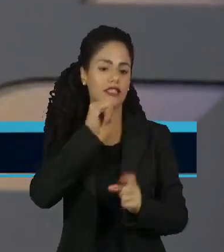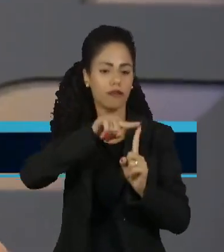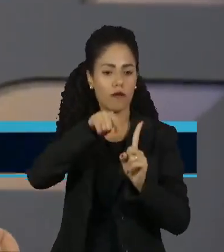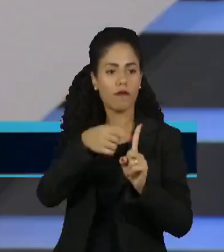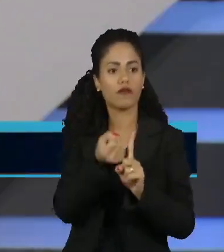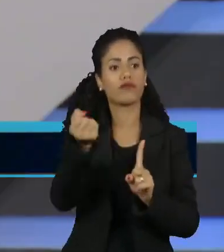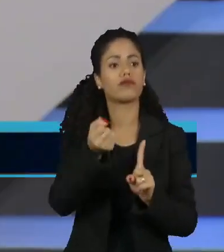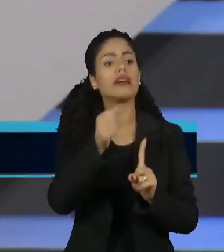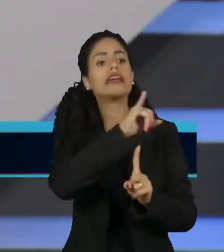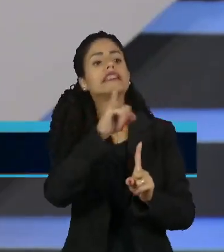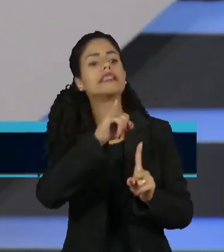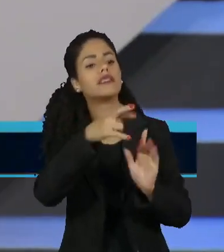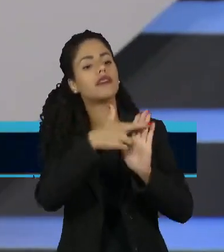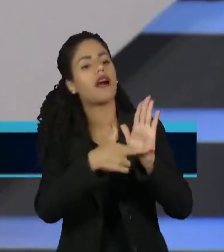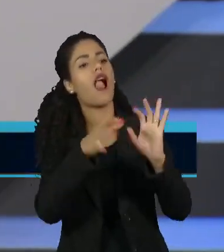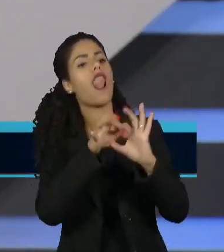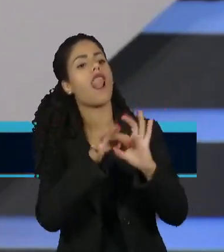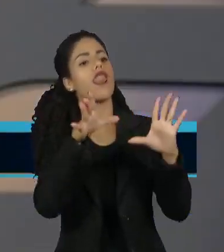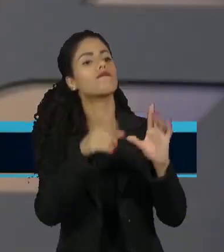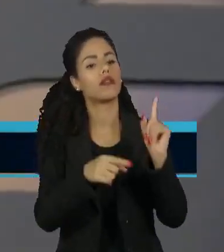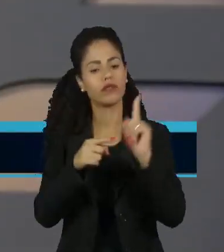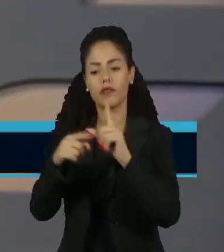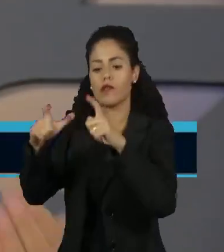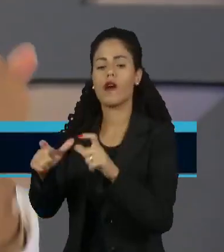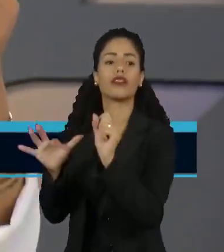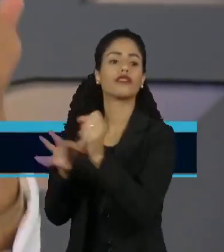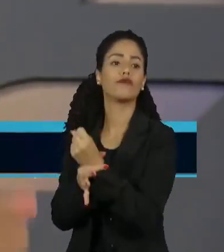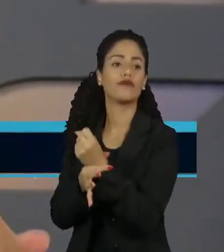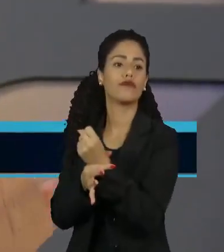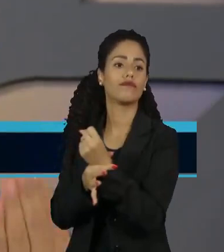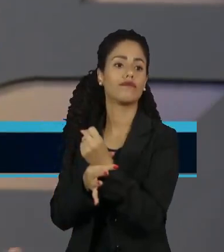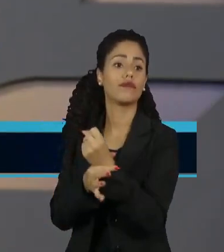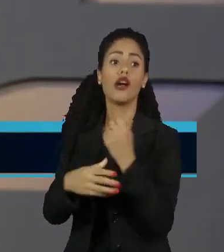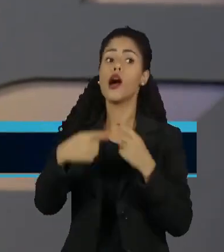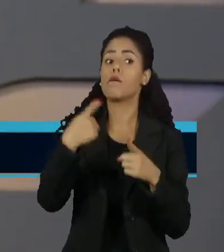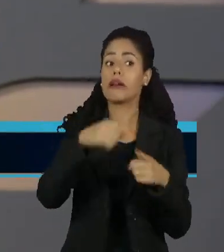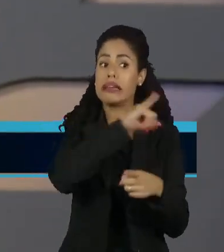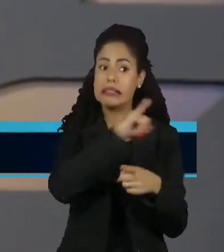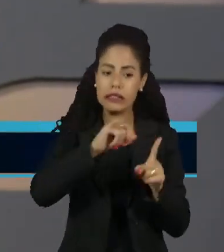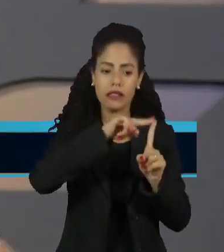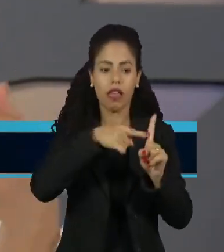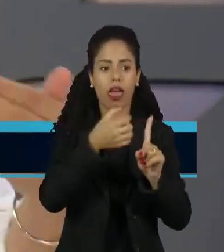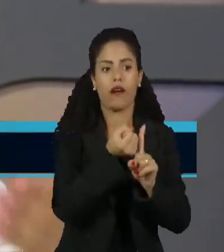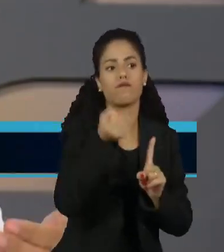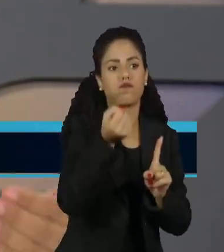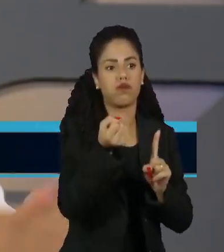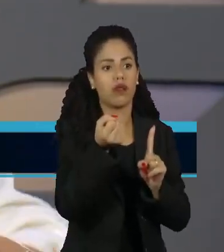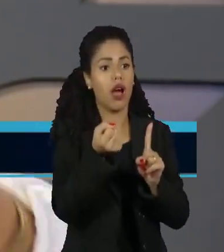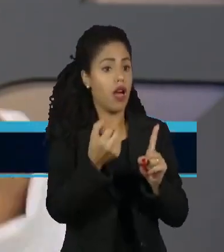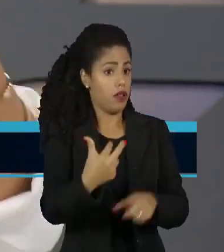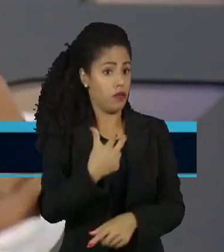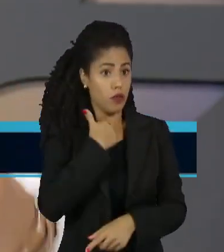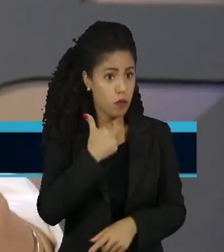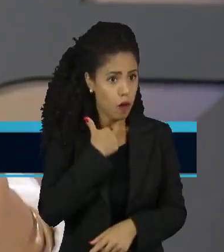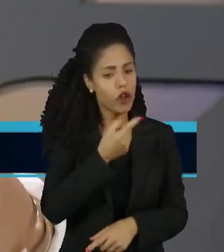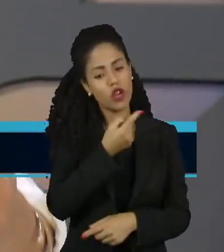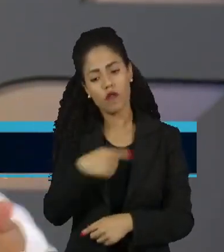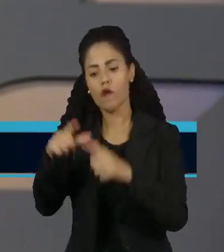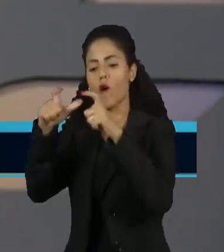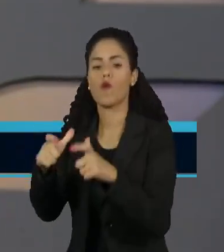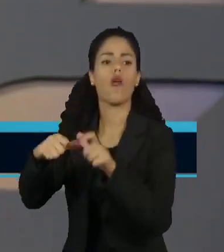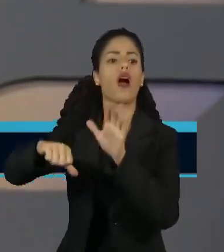para reduzir... quem tem condição faz com segurança, Exatamente. Então, reduzir o número de abortos é educar, é ter